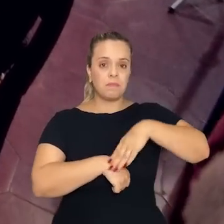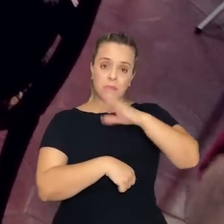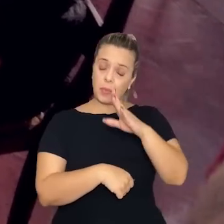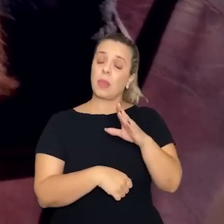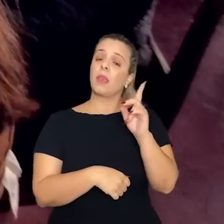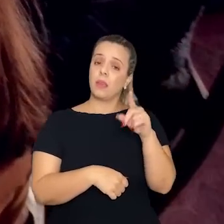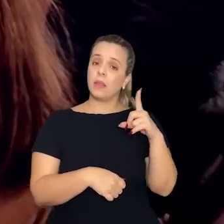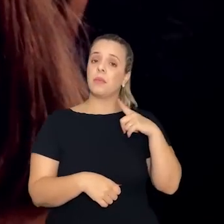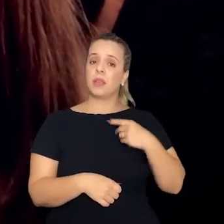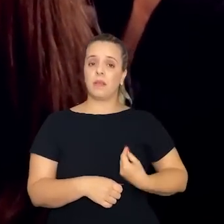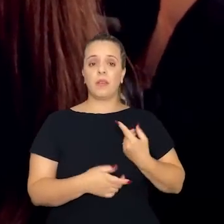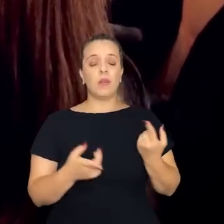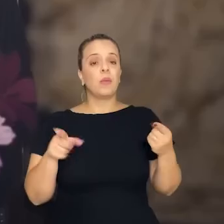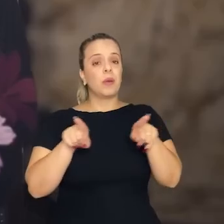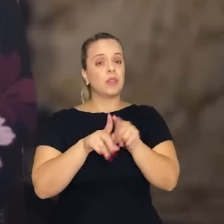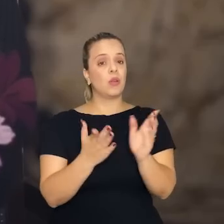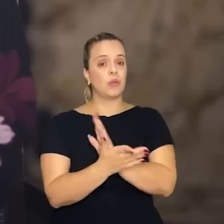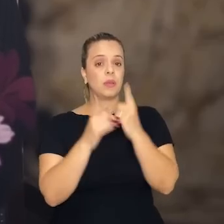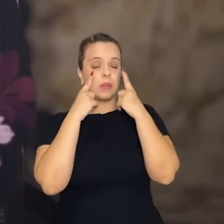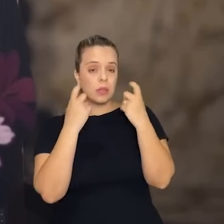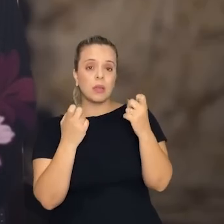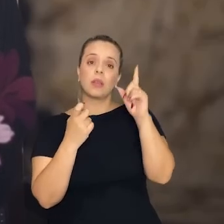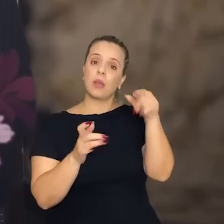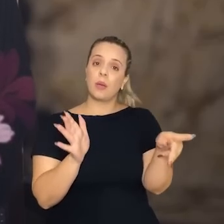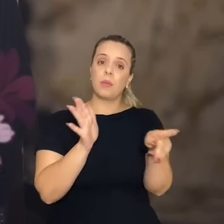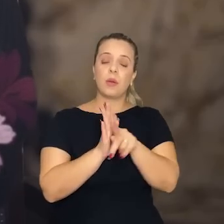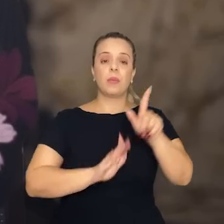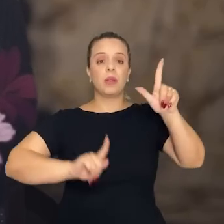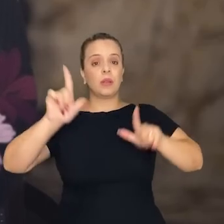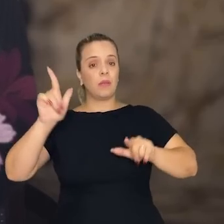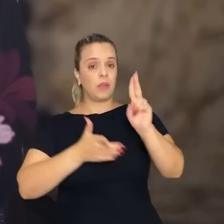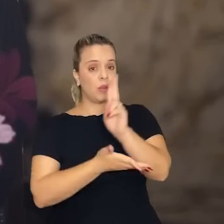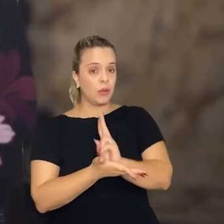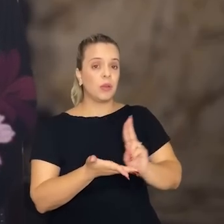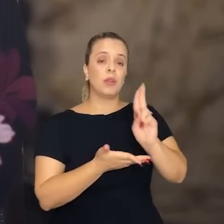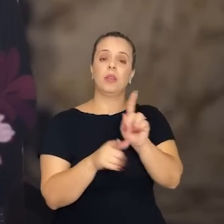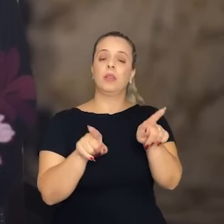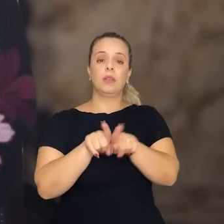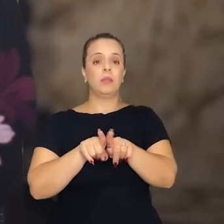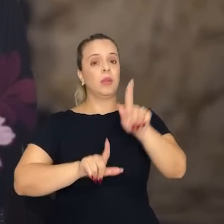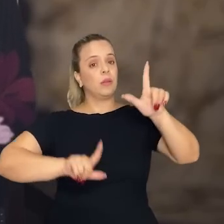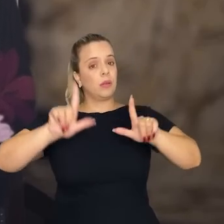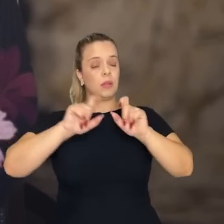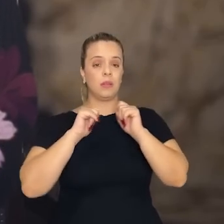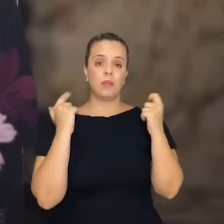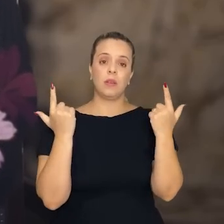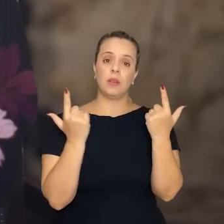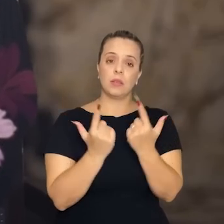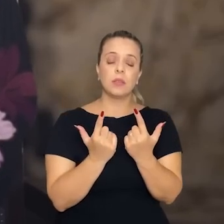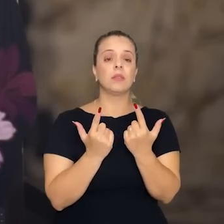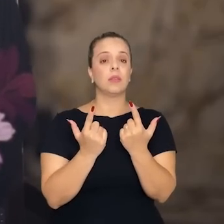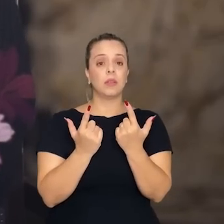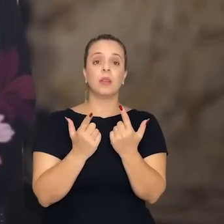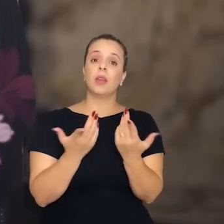inclusive com parcerias interessantes como com a própria TV universitária e com a TV Assembleia Legislativa